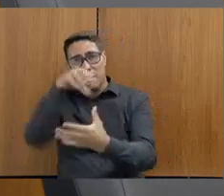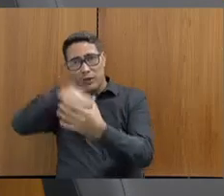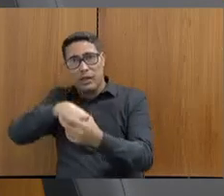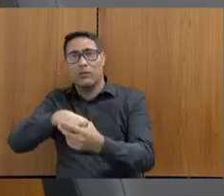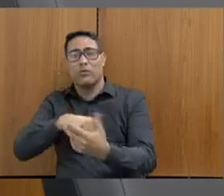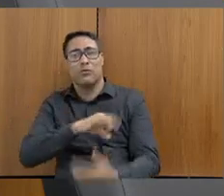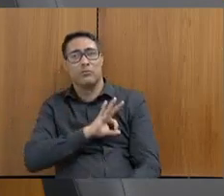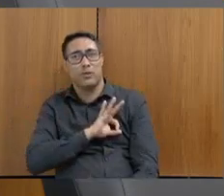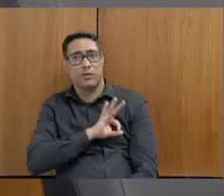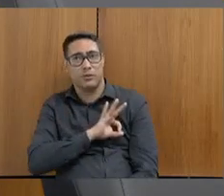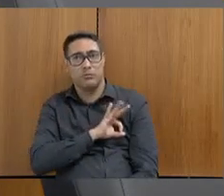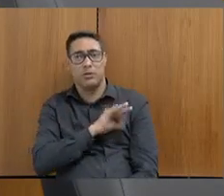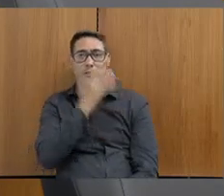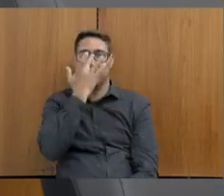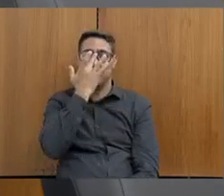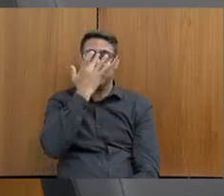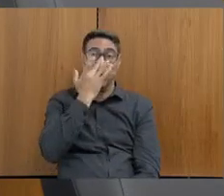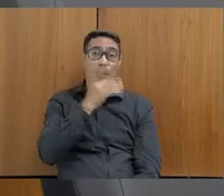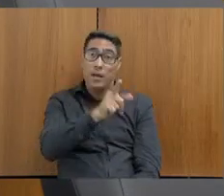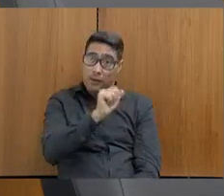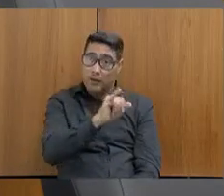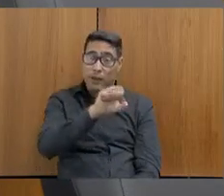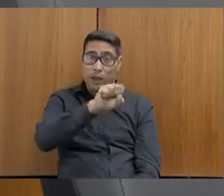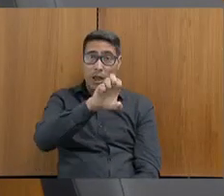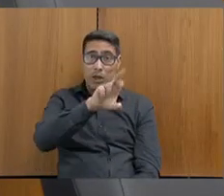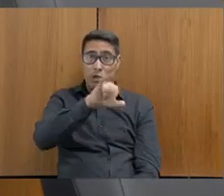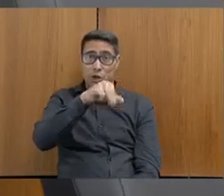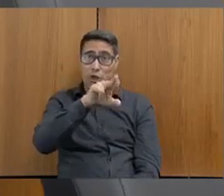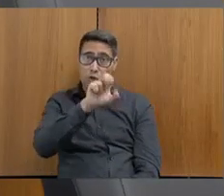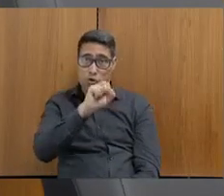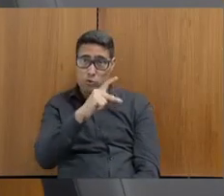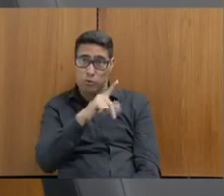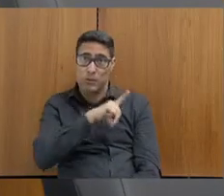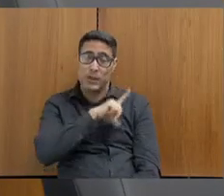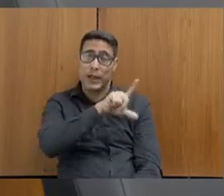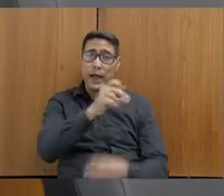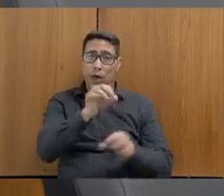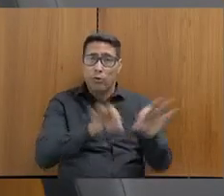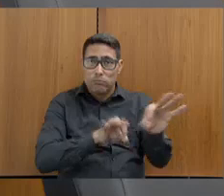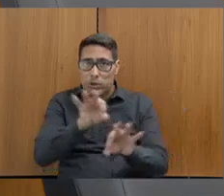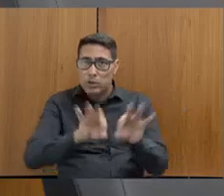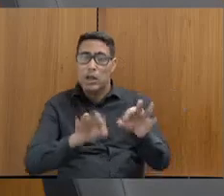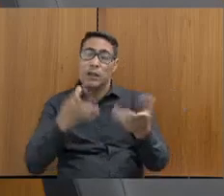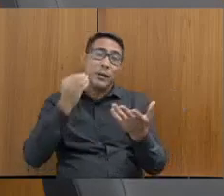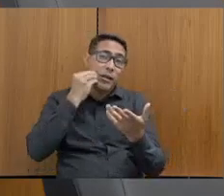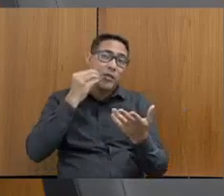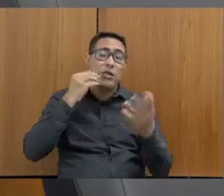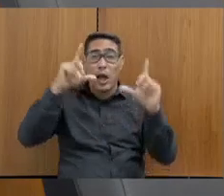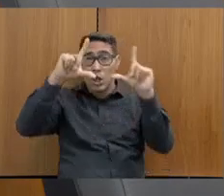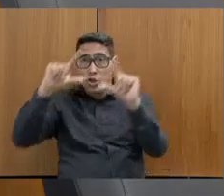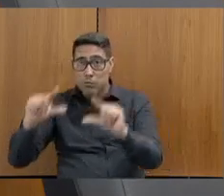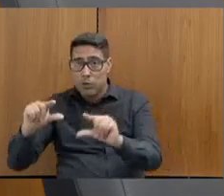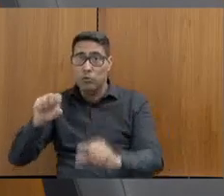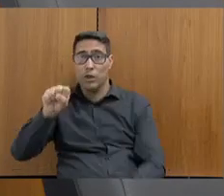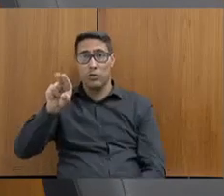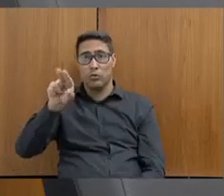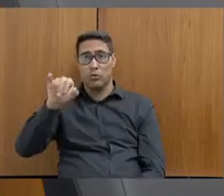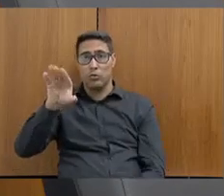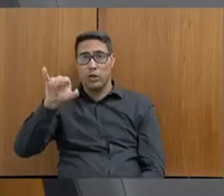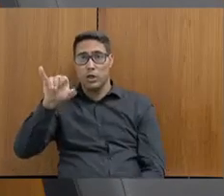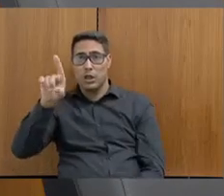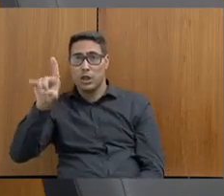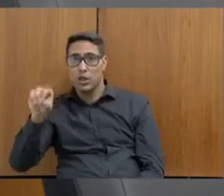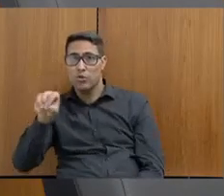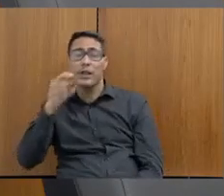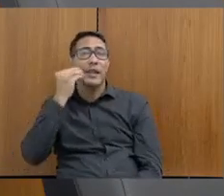E se existe algo que a Sejusp está fazendo no sentido de tentar diminuir esses casos de suicídio, entender o motivo deles estarem